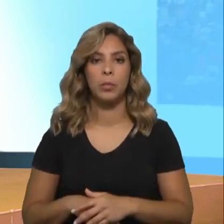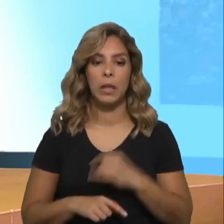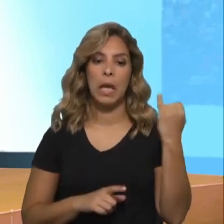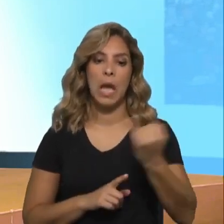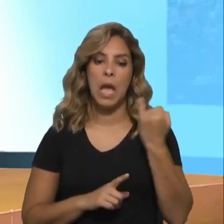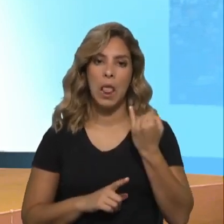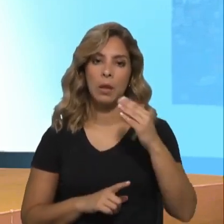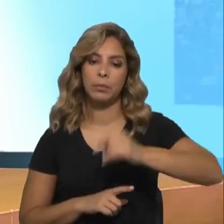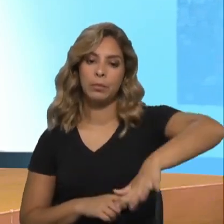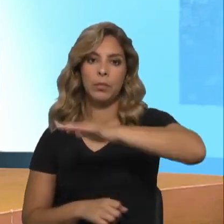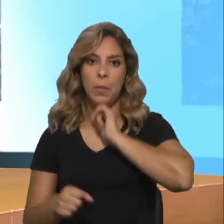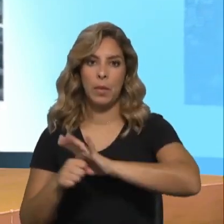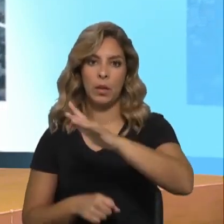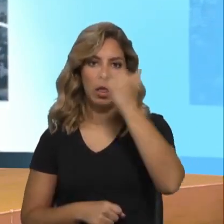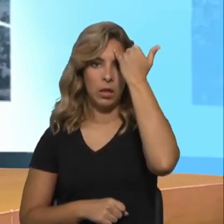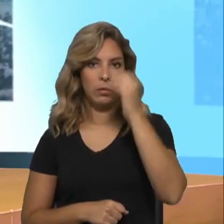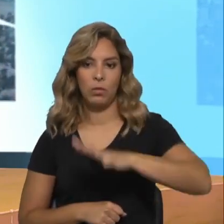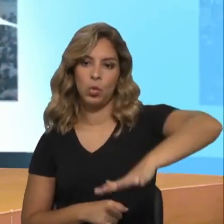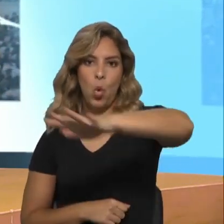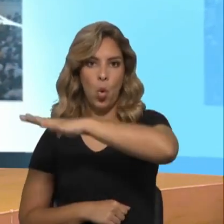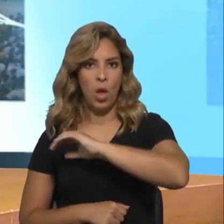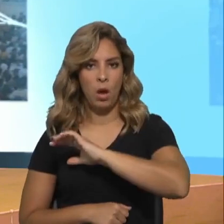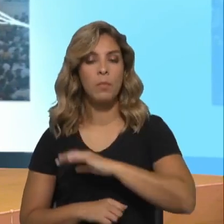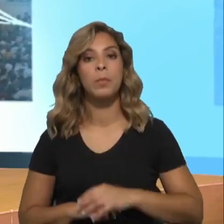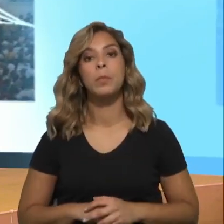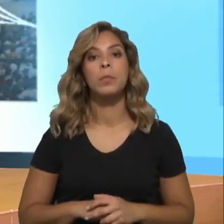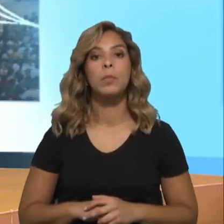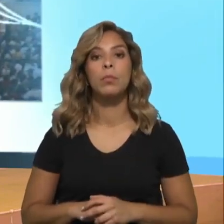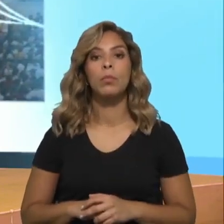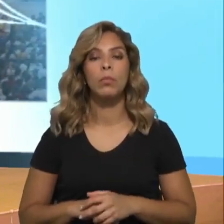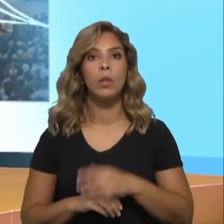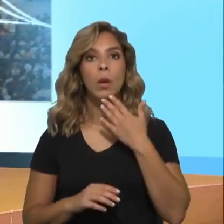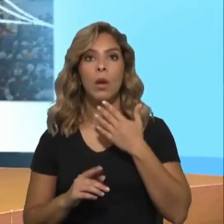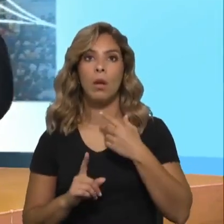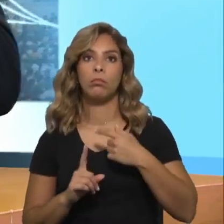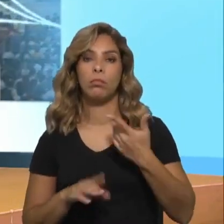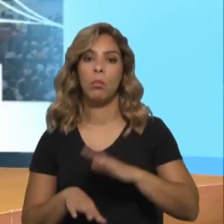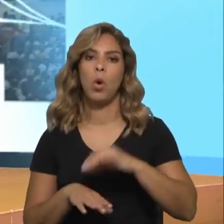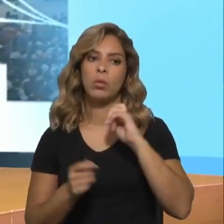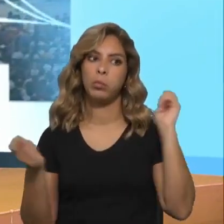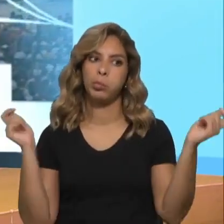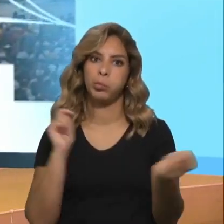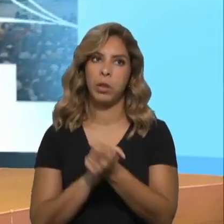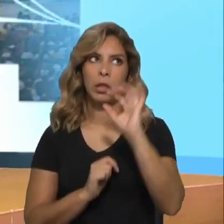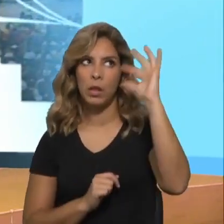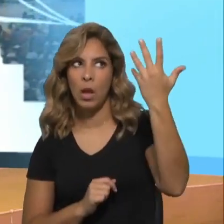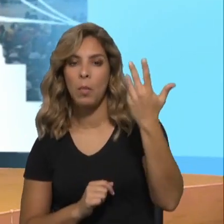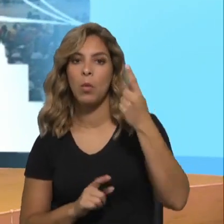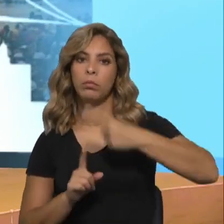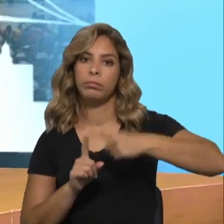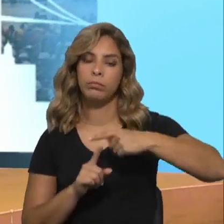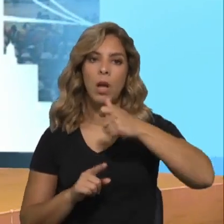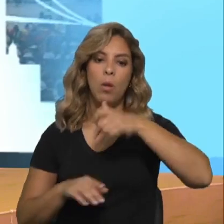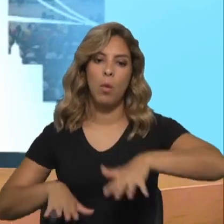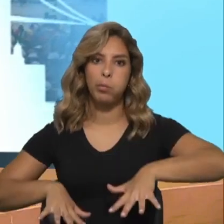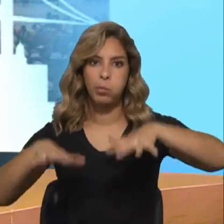do Índico, se prevê que, com as subidas, com as alterações climáticas, nomeadamente também a subida do nível